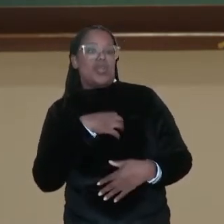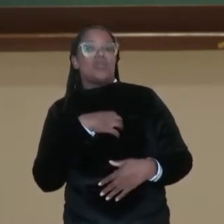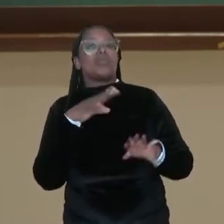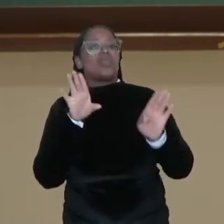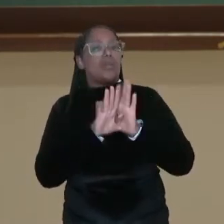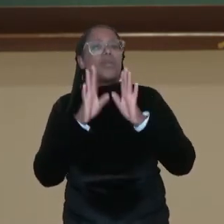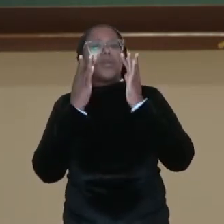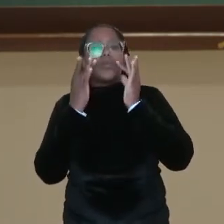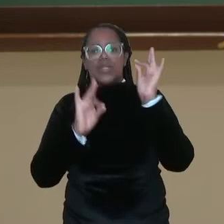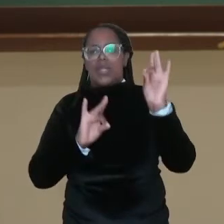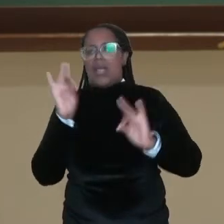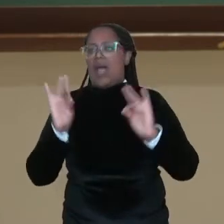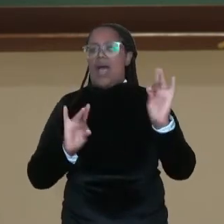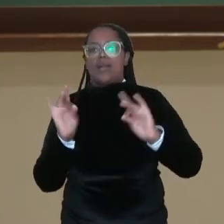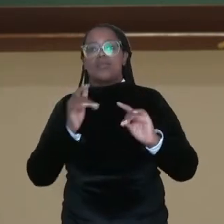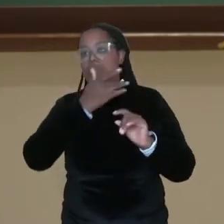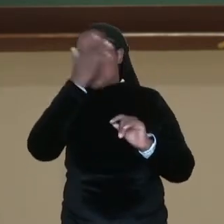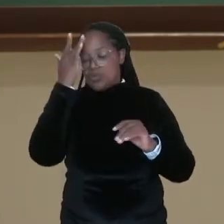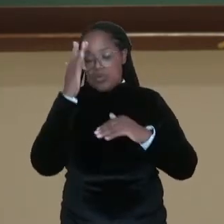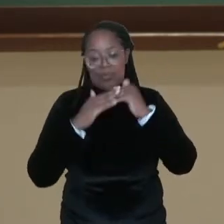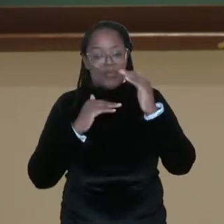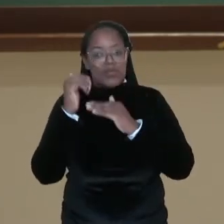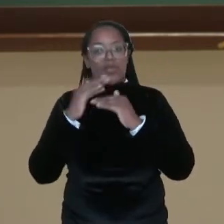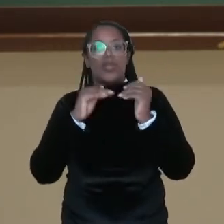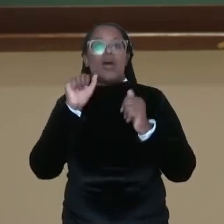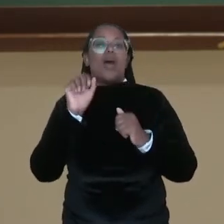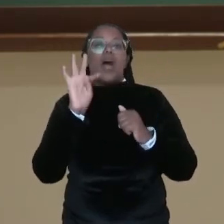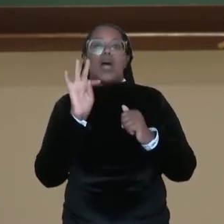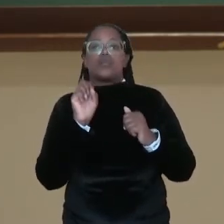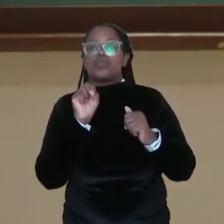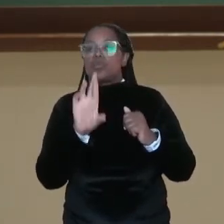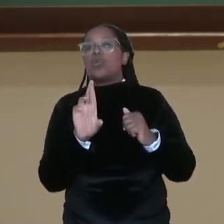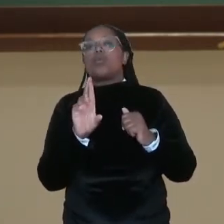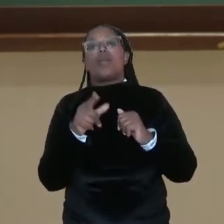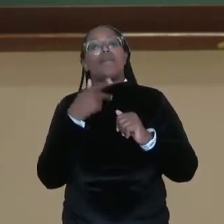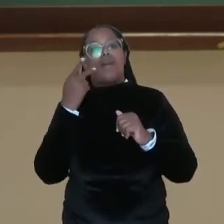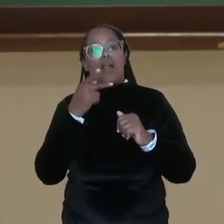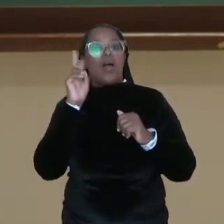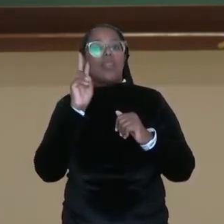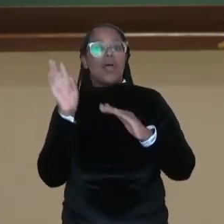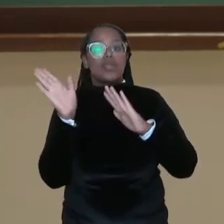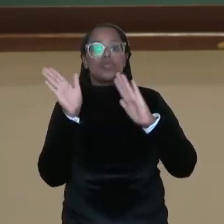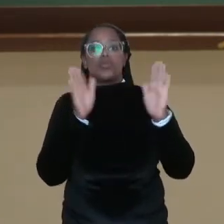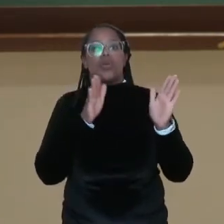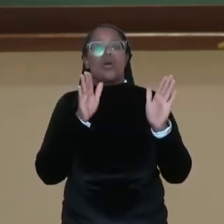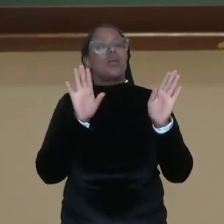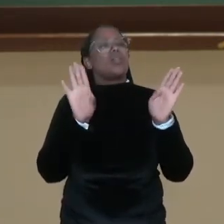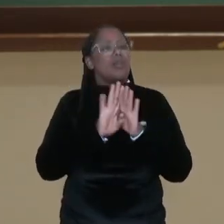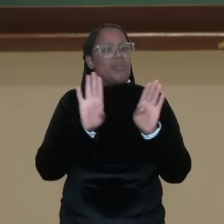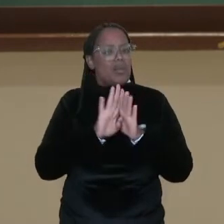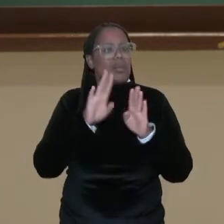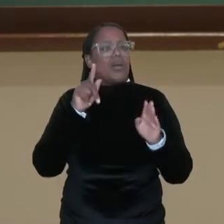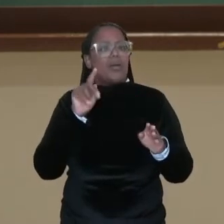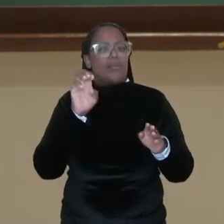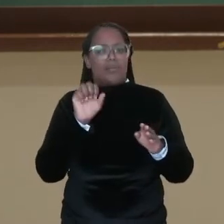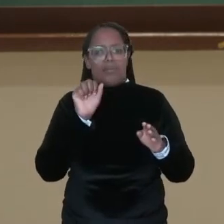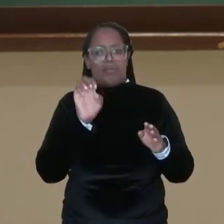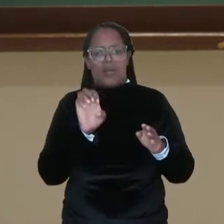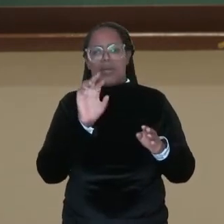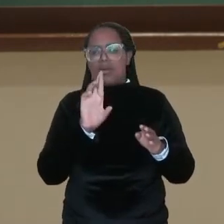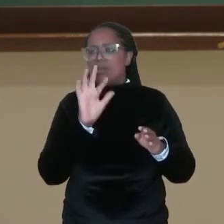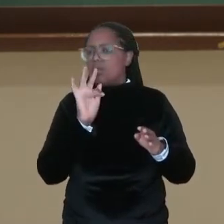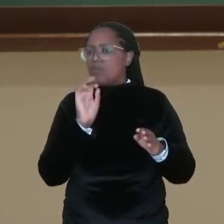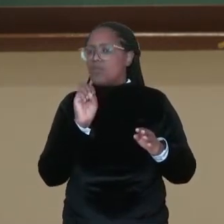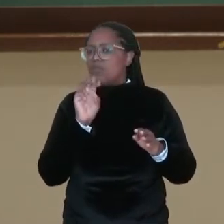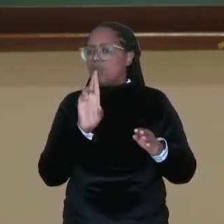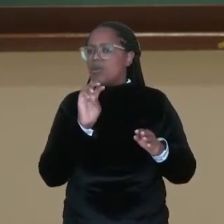também é o suporte, o ator, né? Para contar a história. E na performance o corpo também vai ser o suporte. Aqui ao lado eu